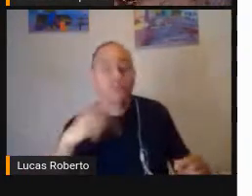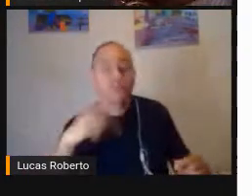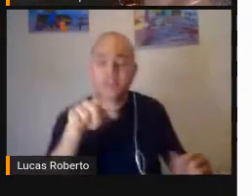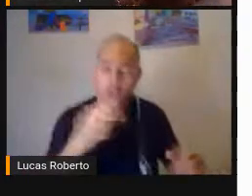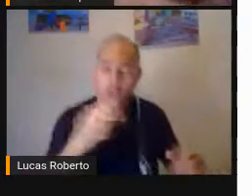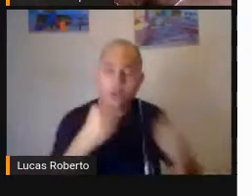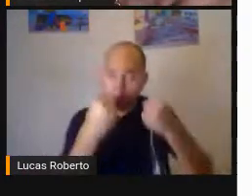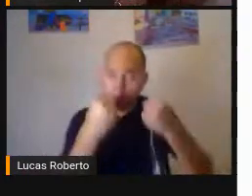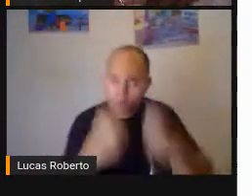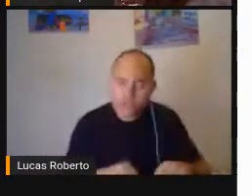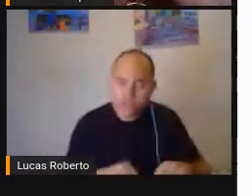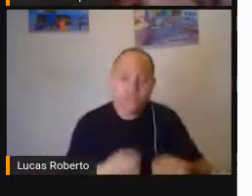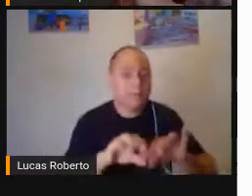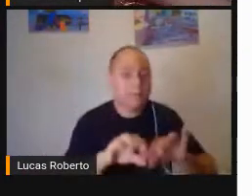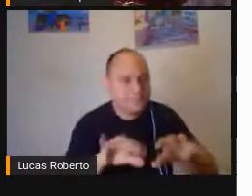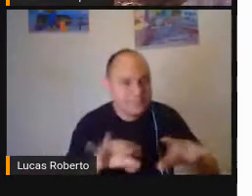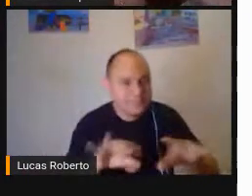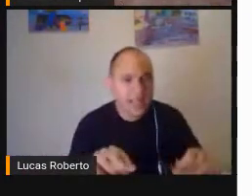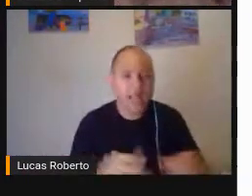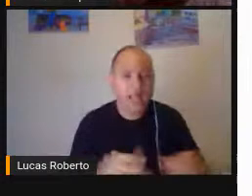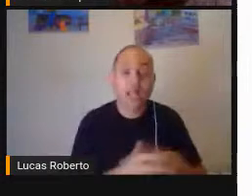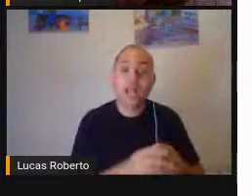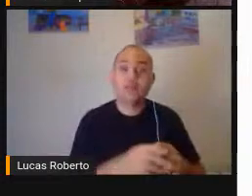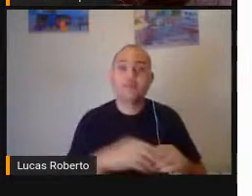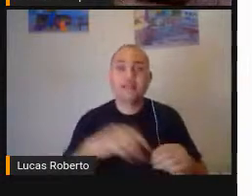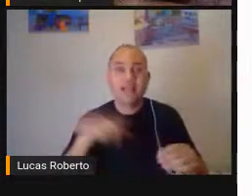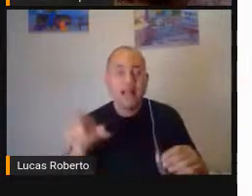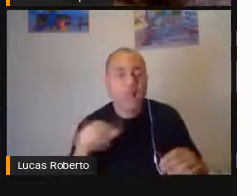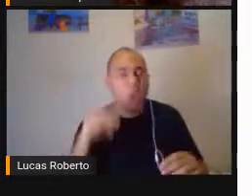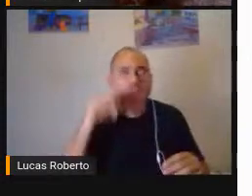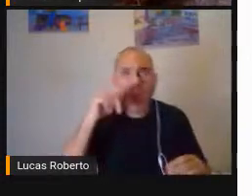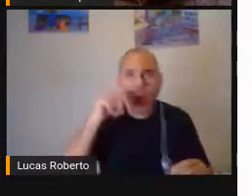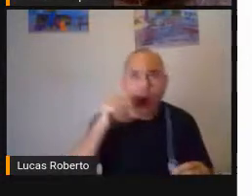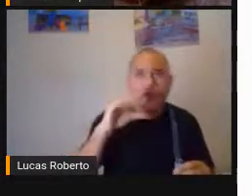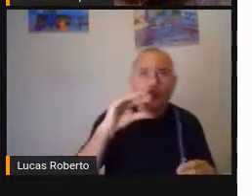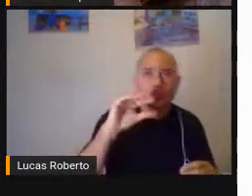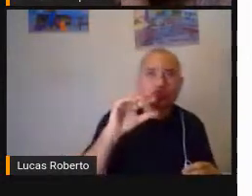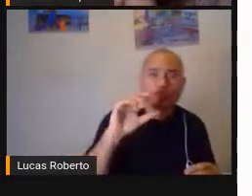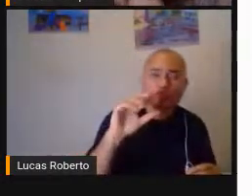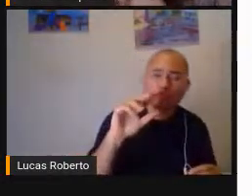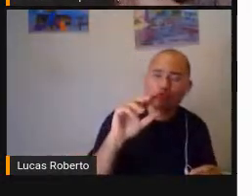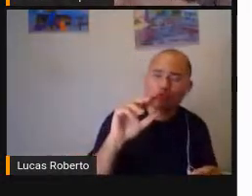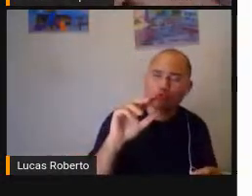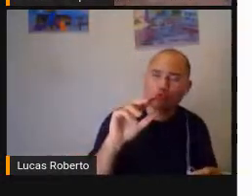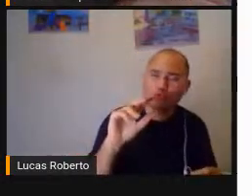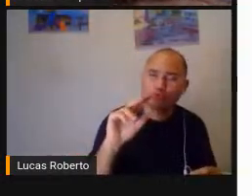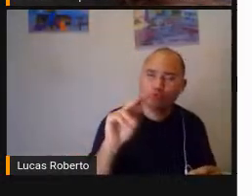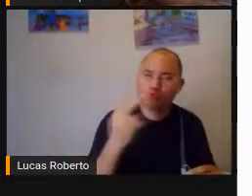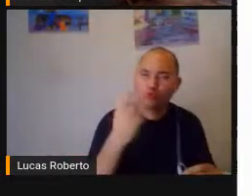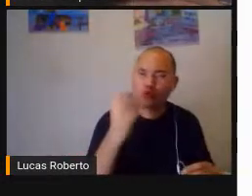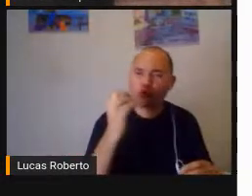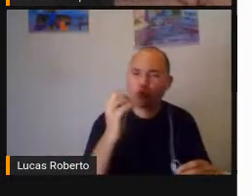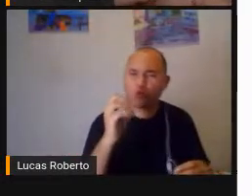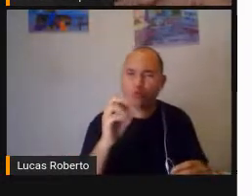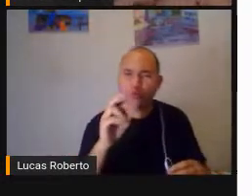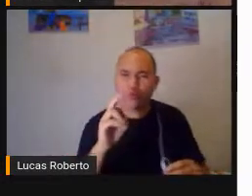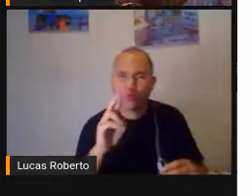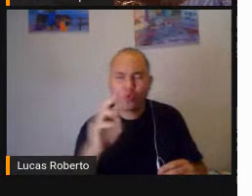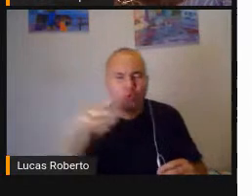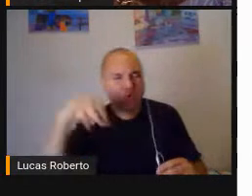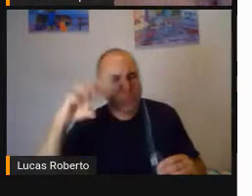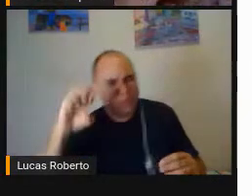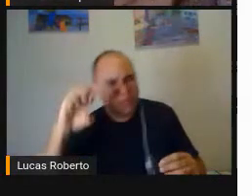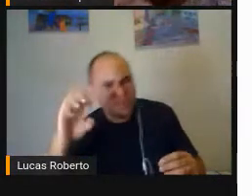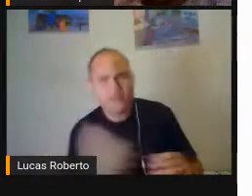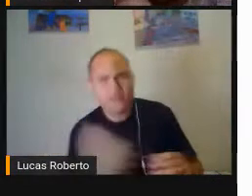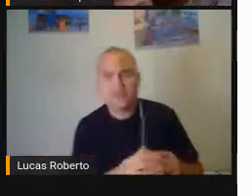Assim ó É loja do Chrome Loja de apps do Chrome E aí procura Essa extensão Que já aparece Instala no computador De vocês É